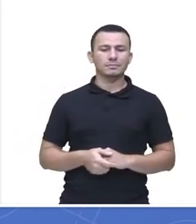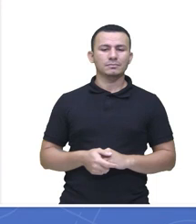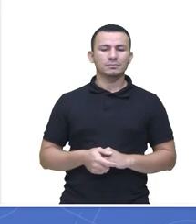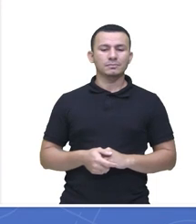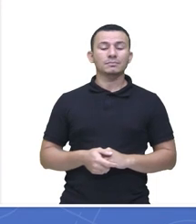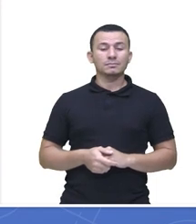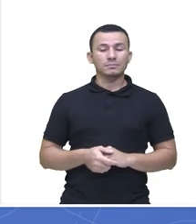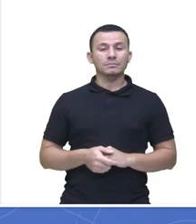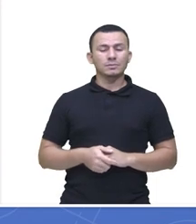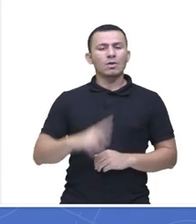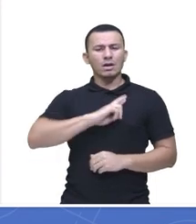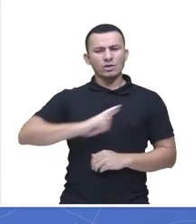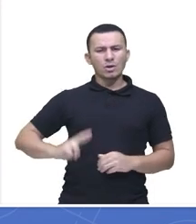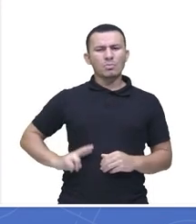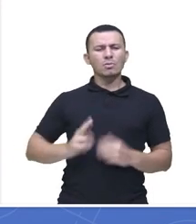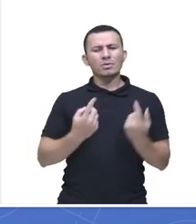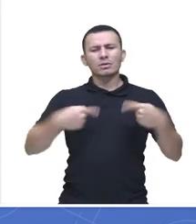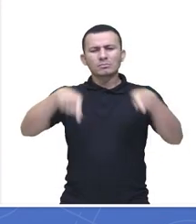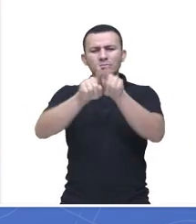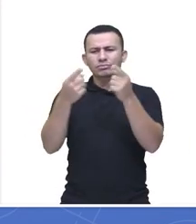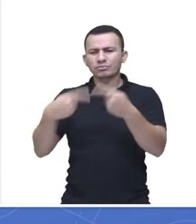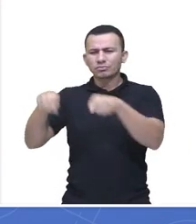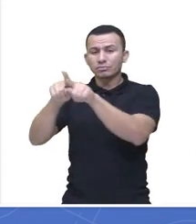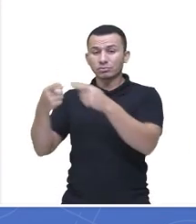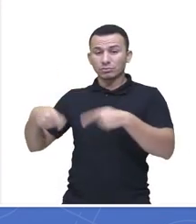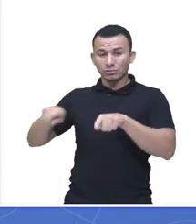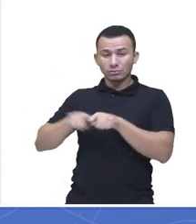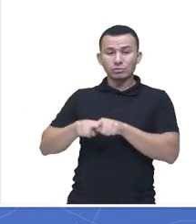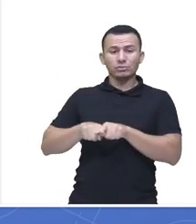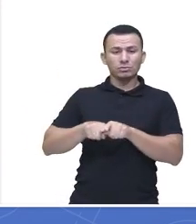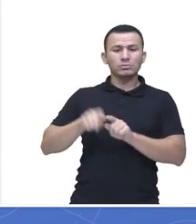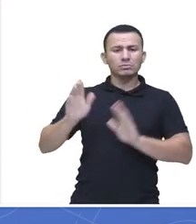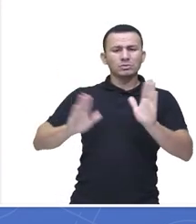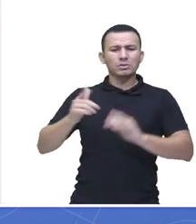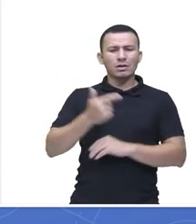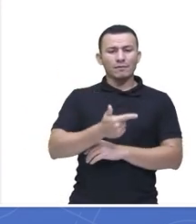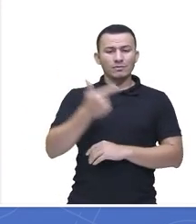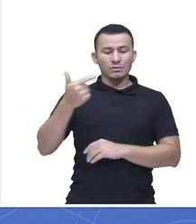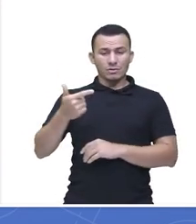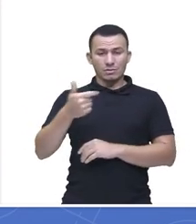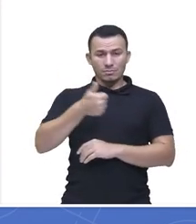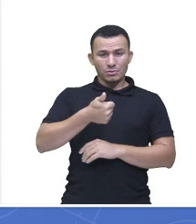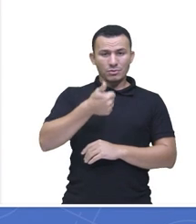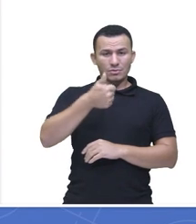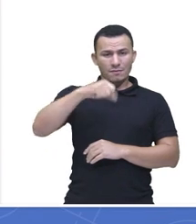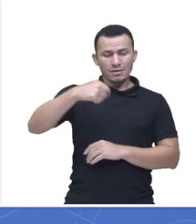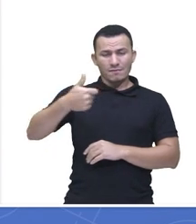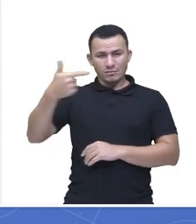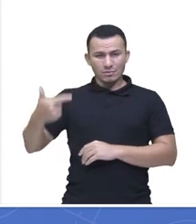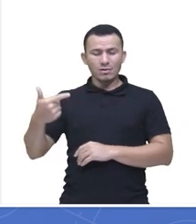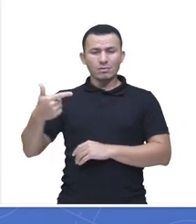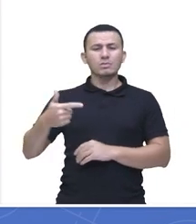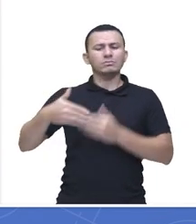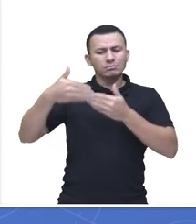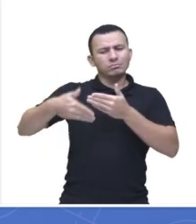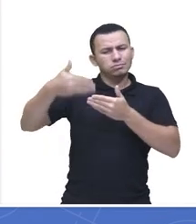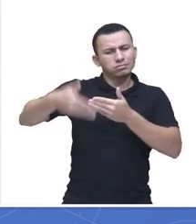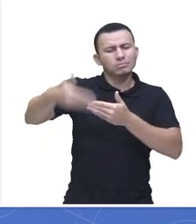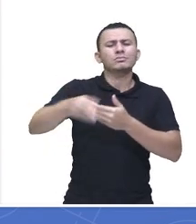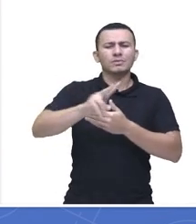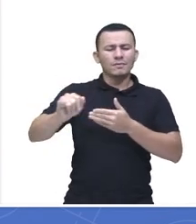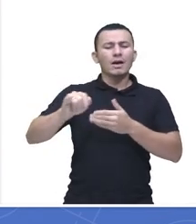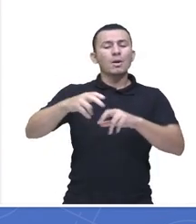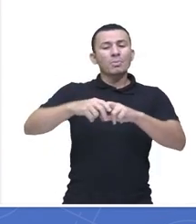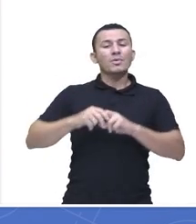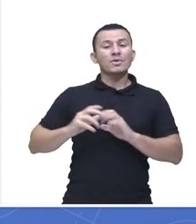Consolidação da União das Repúblicas Socialistas Soviéticas em 1922. Na verdade, essa consolidação vai acontecer mais para frente, porque a